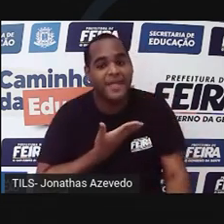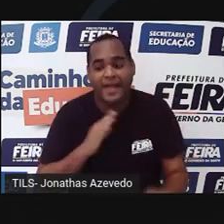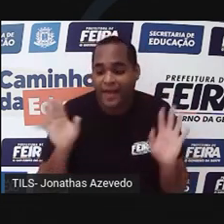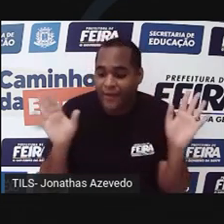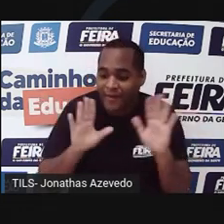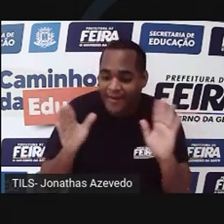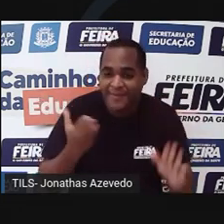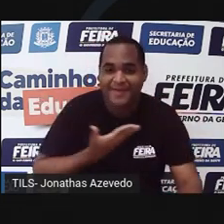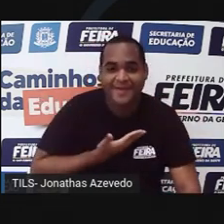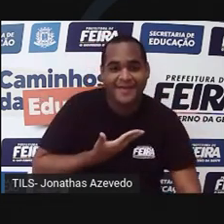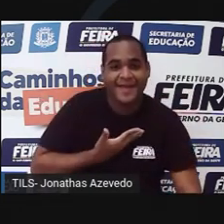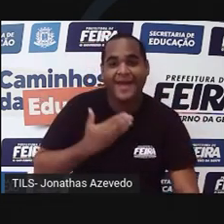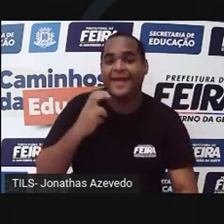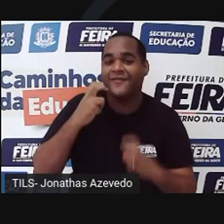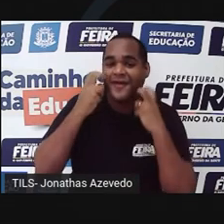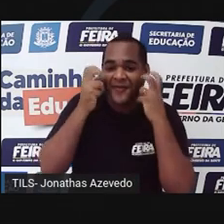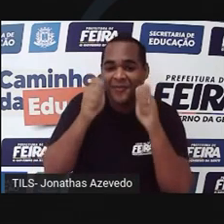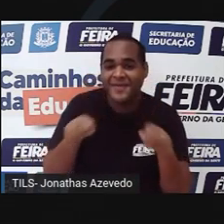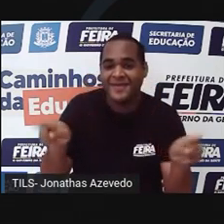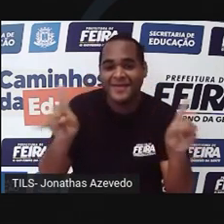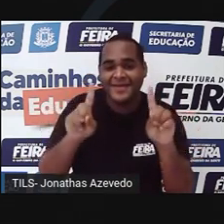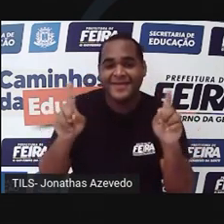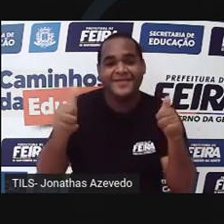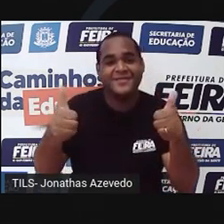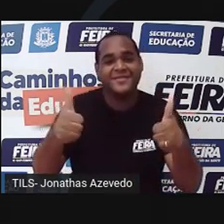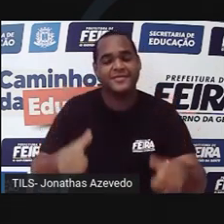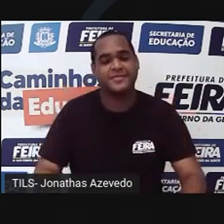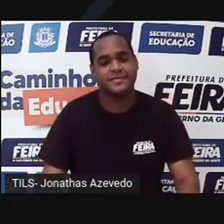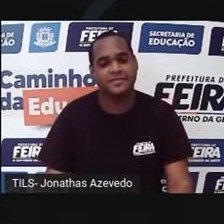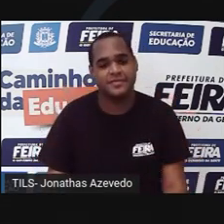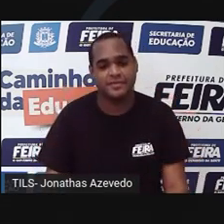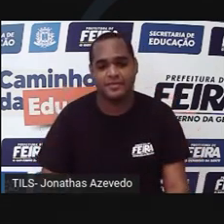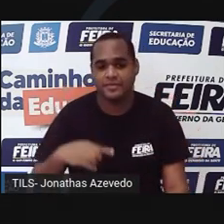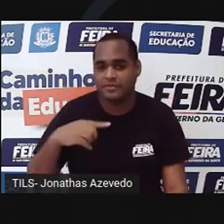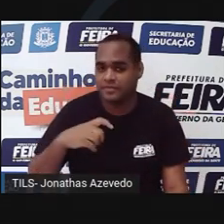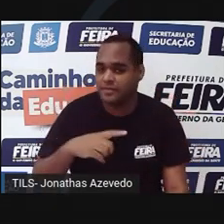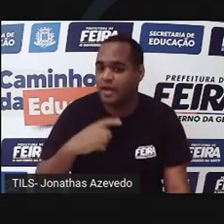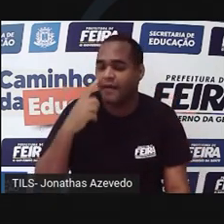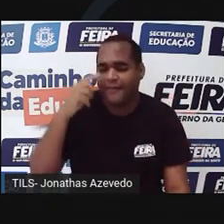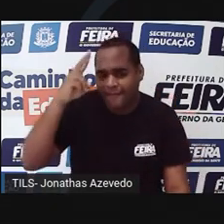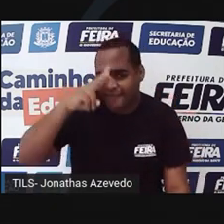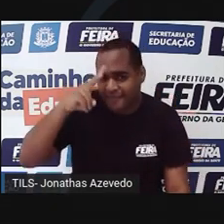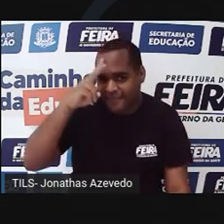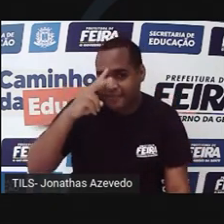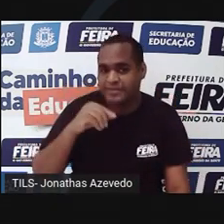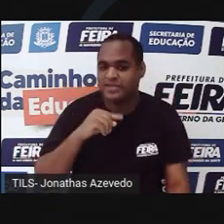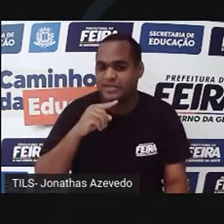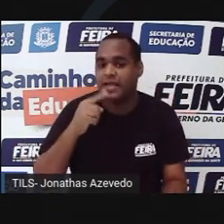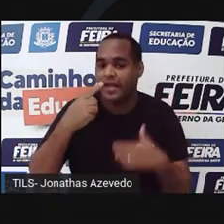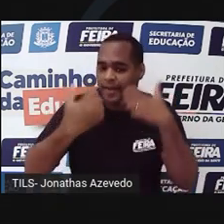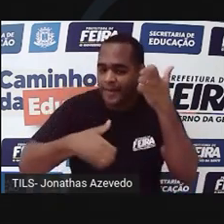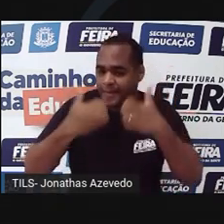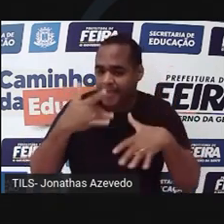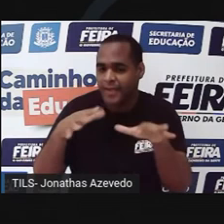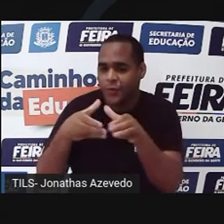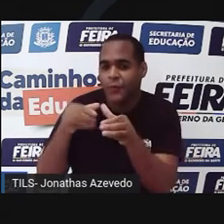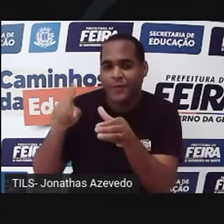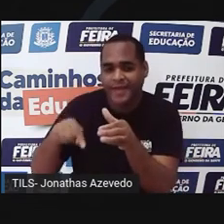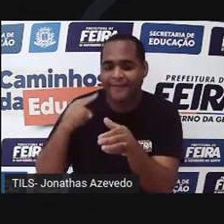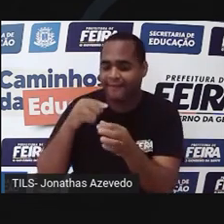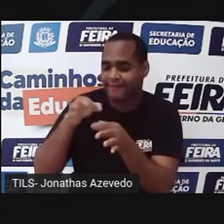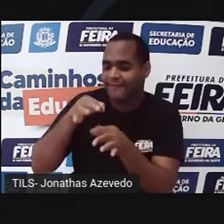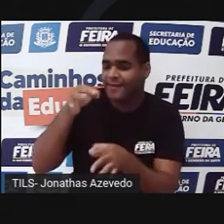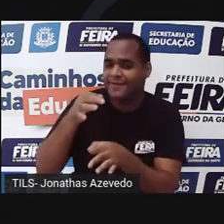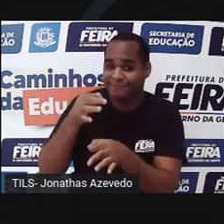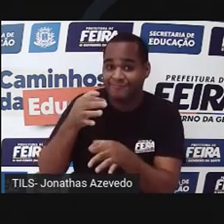Cumprimente, não seja tímida! Bom, isso me fez lembrar que eu tenho que explicar este grupo de invertebrados